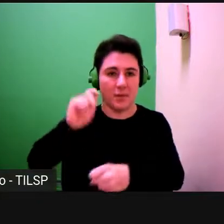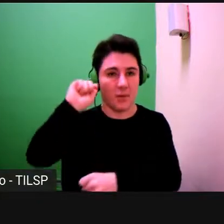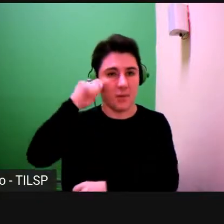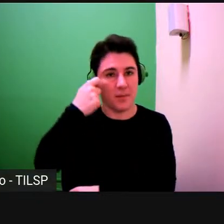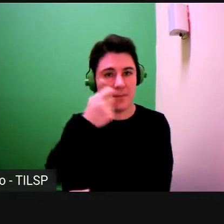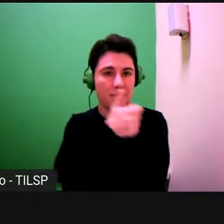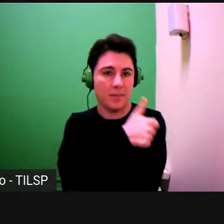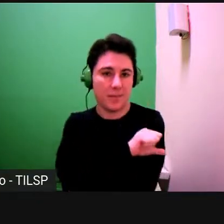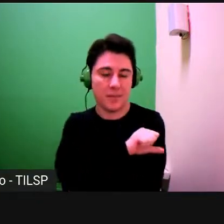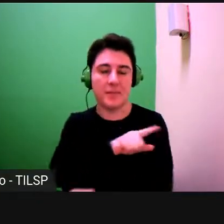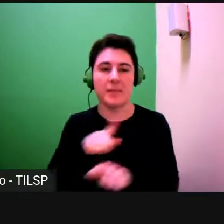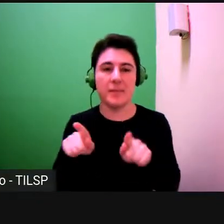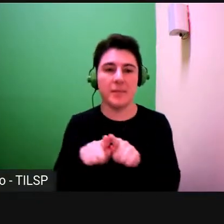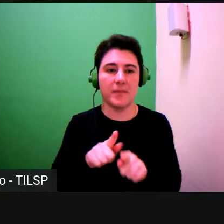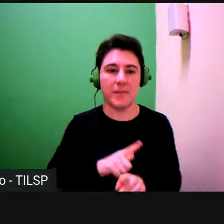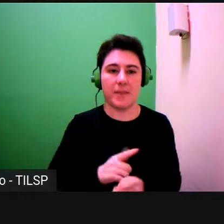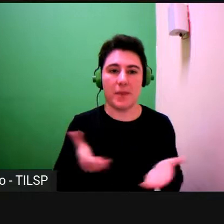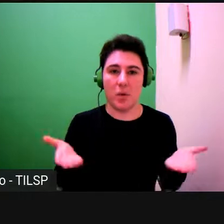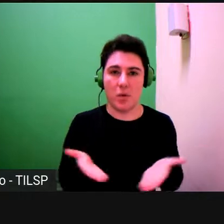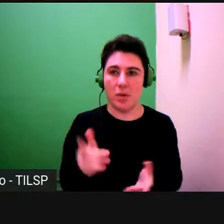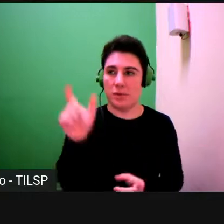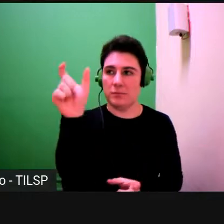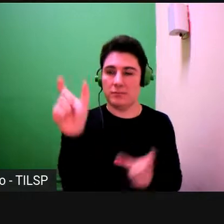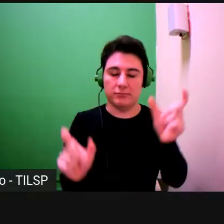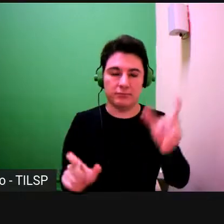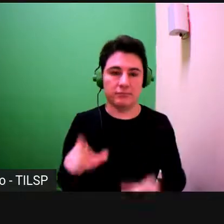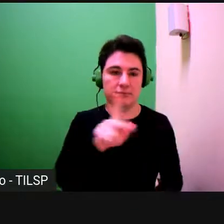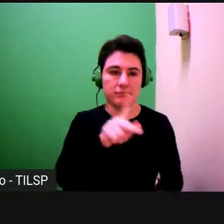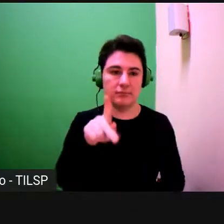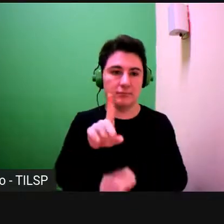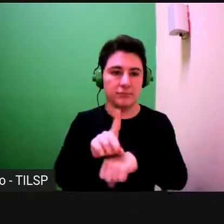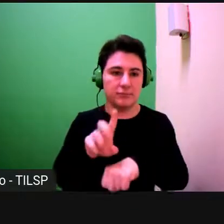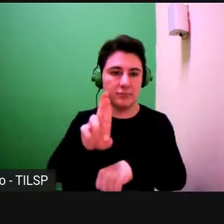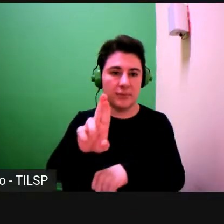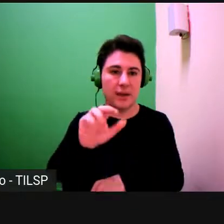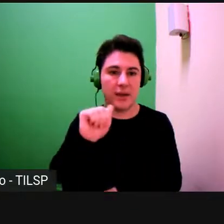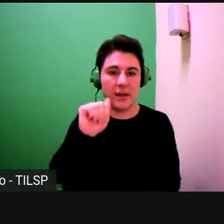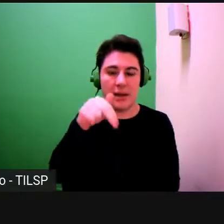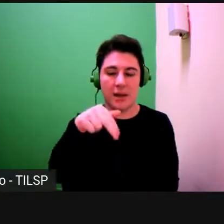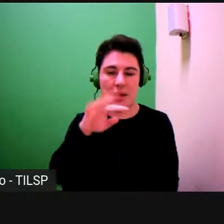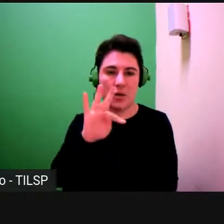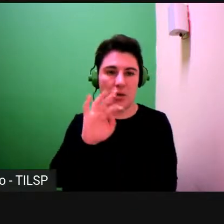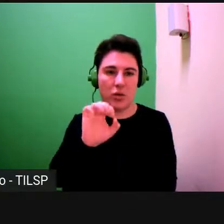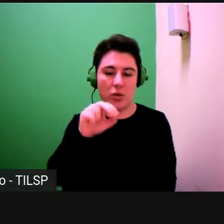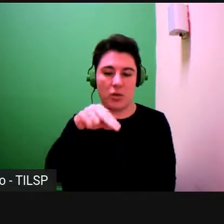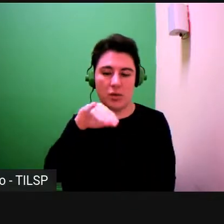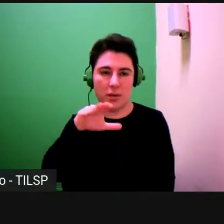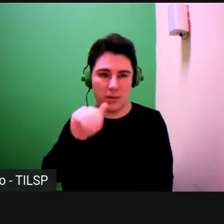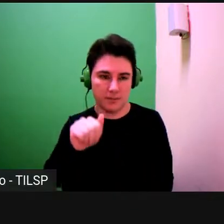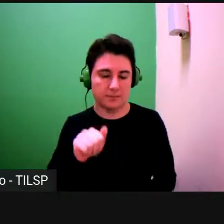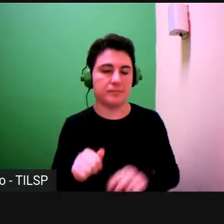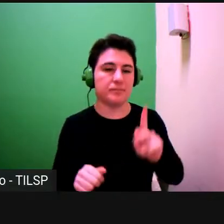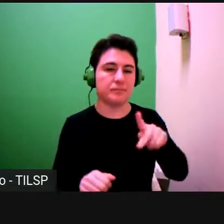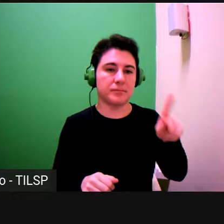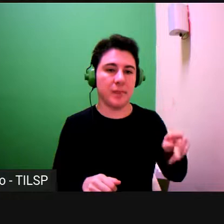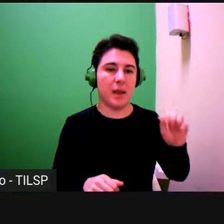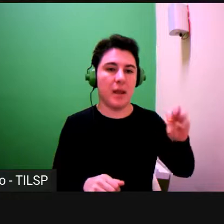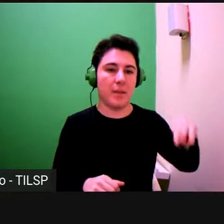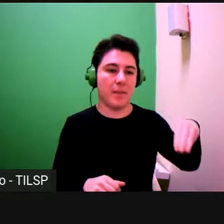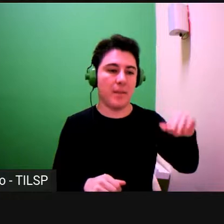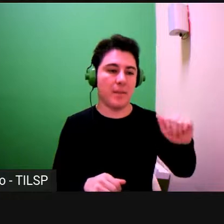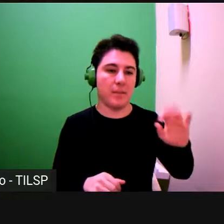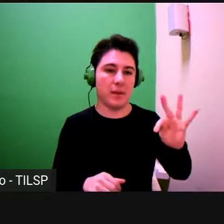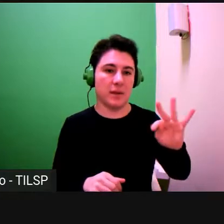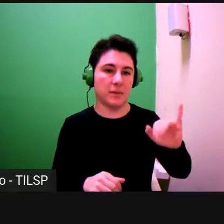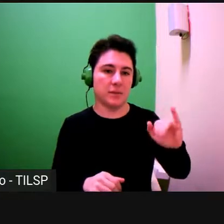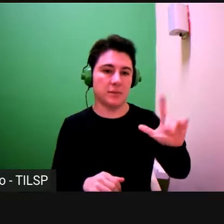as convidadas do dia de hoje, professora doutora Antônia Coutinho, professora doutora Matilde Gonçalves,